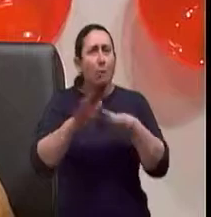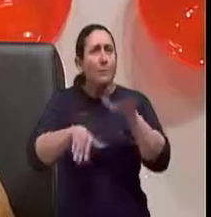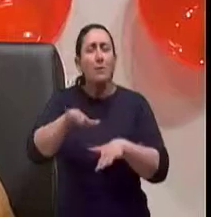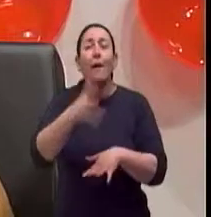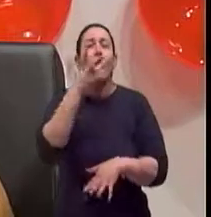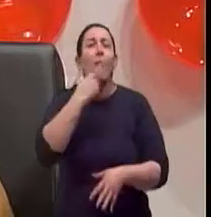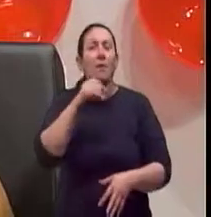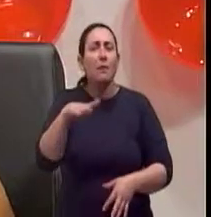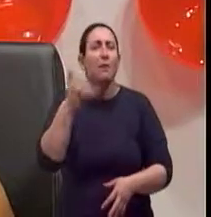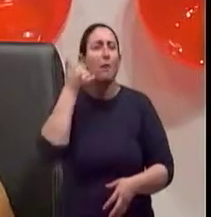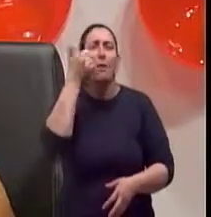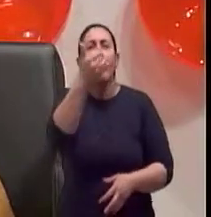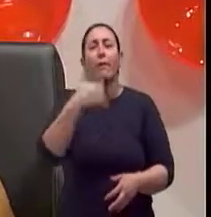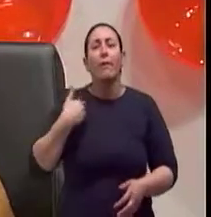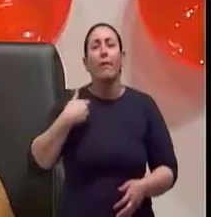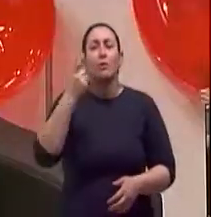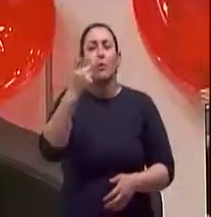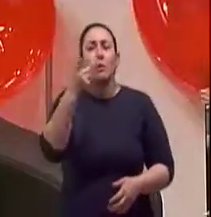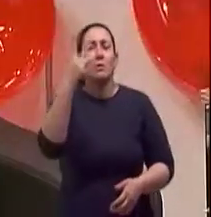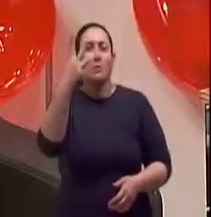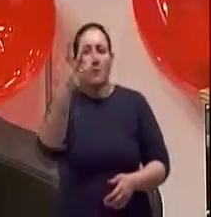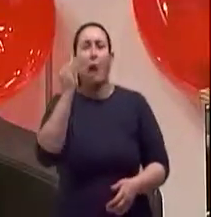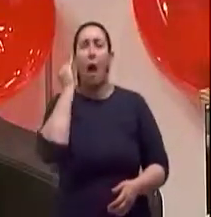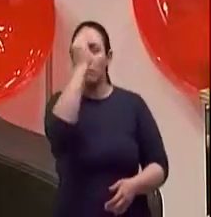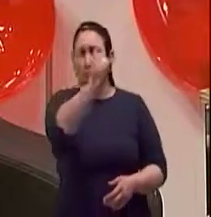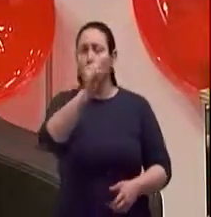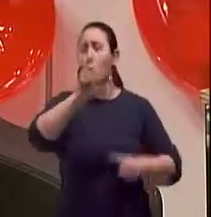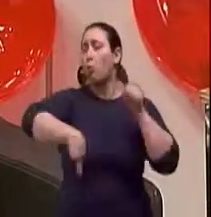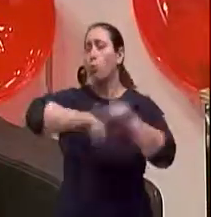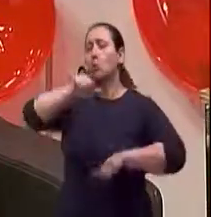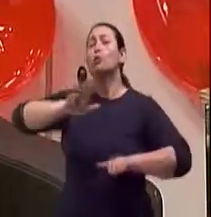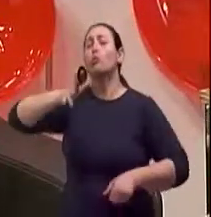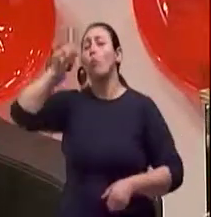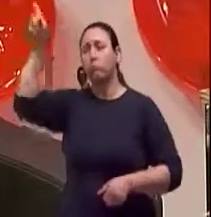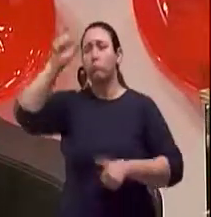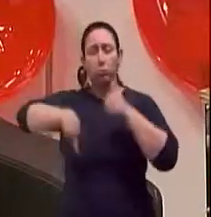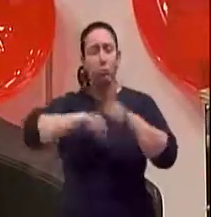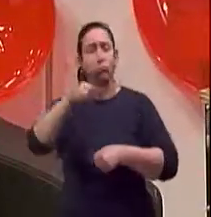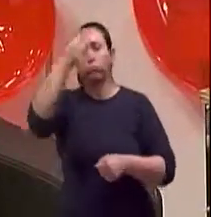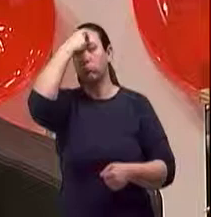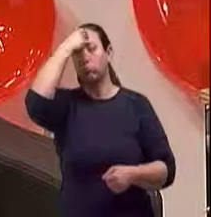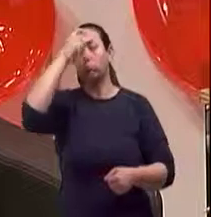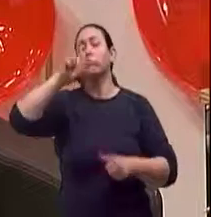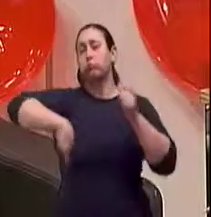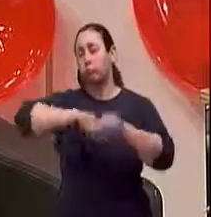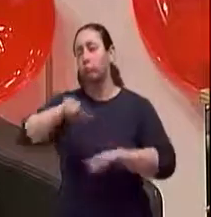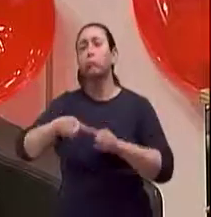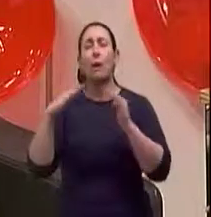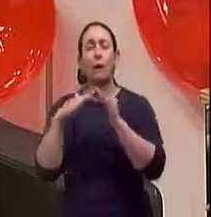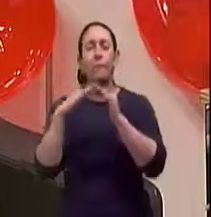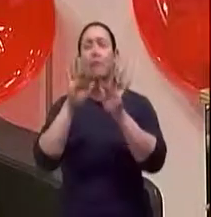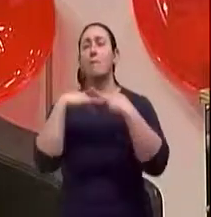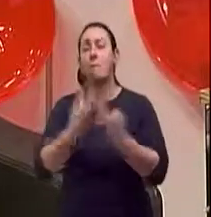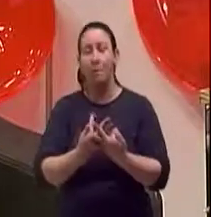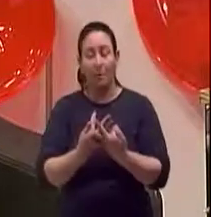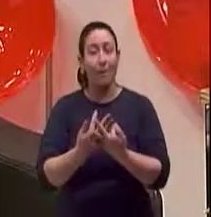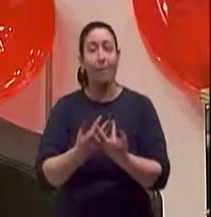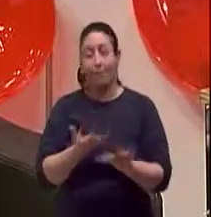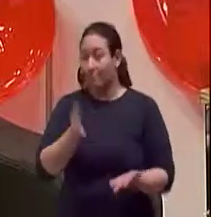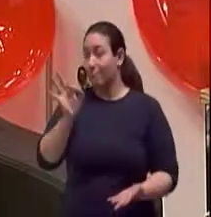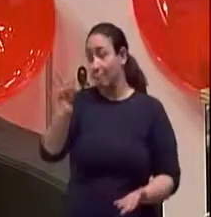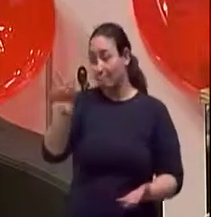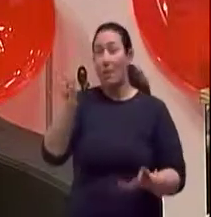criança que telefona de 12, 13 anos. para avisar, Exatamente. Então, olha que interessante. E os jovens que participaram, com certeza, eles vão